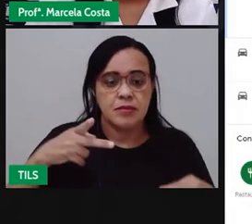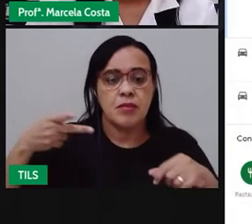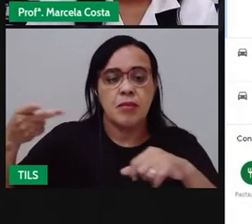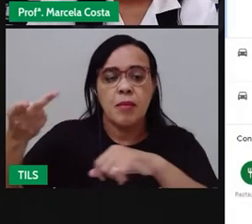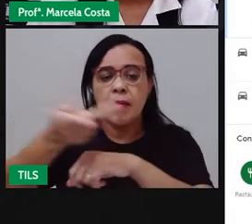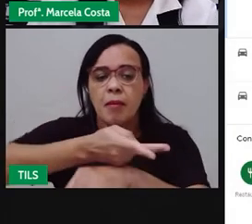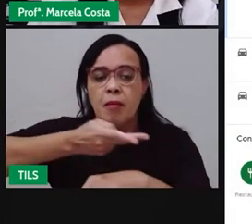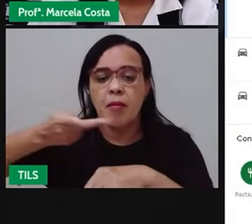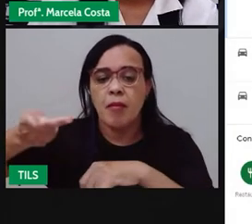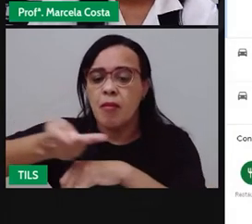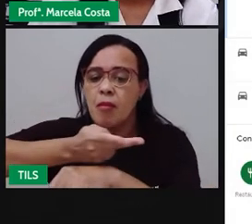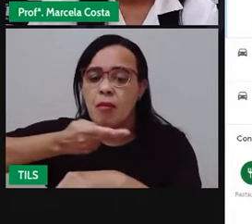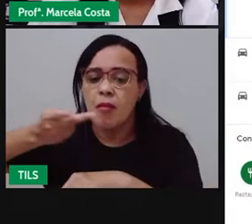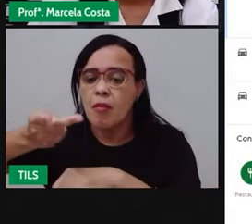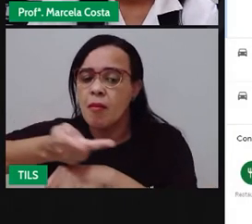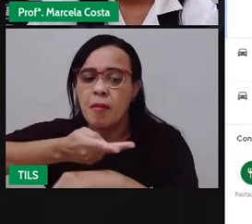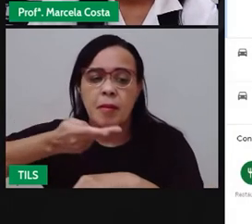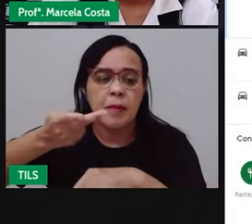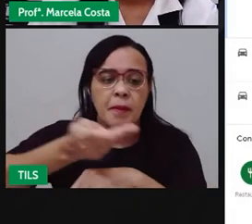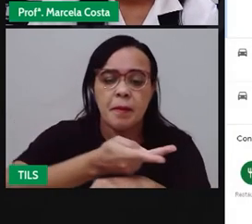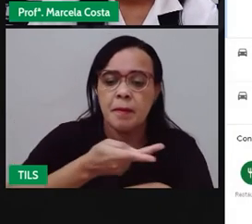um outro lugar aqui.